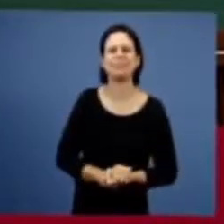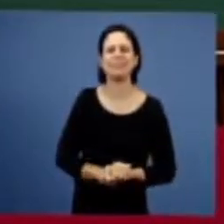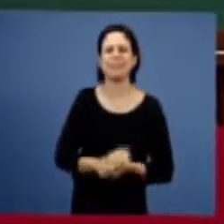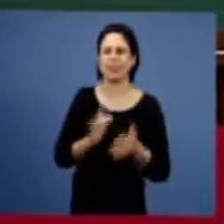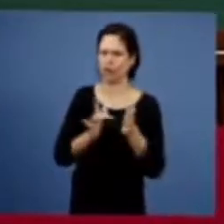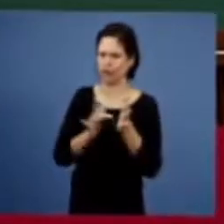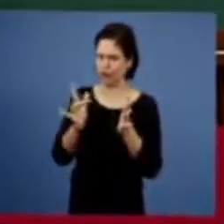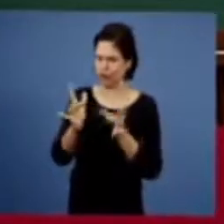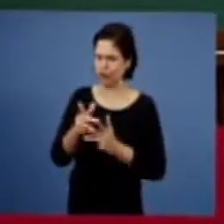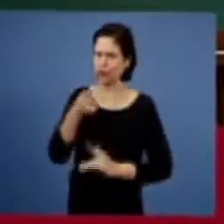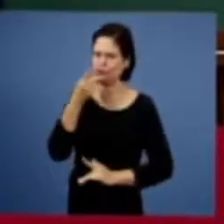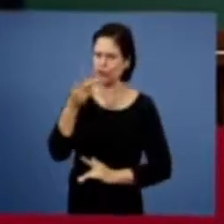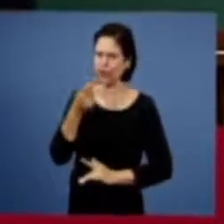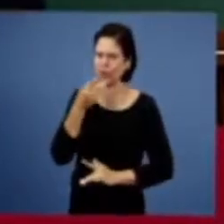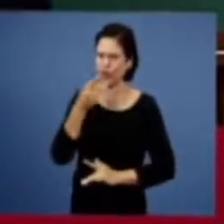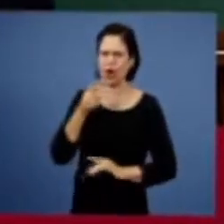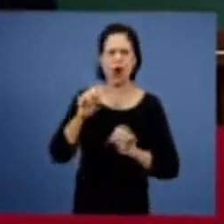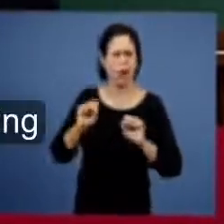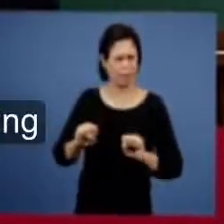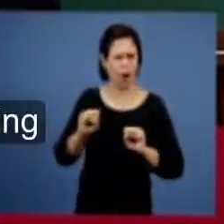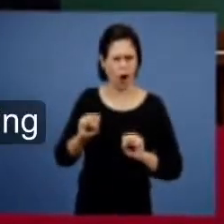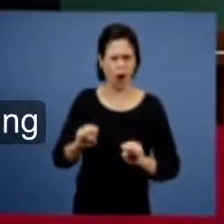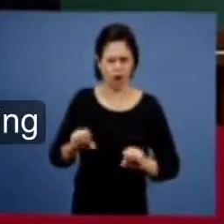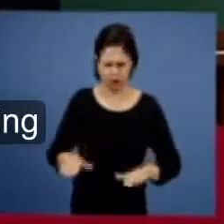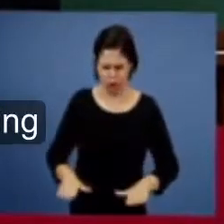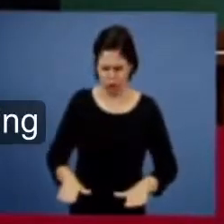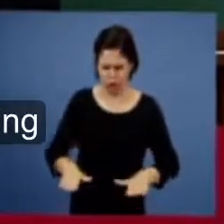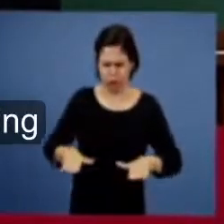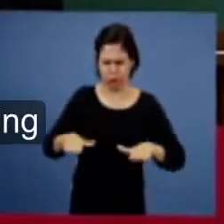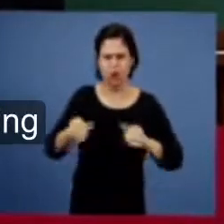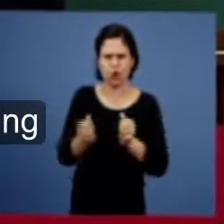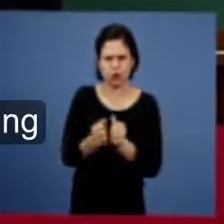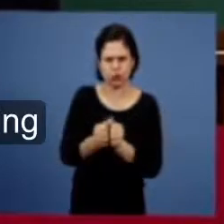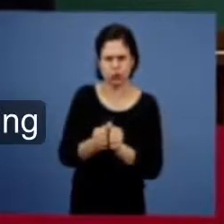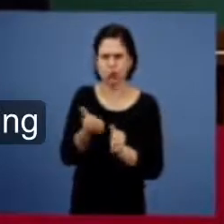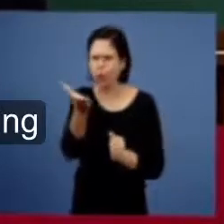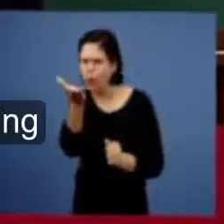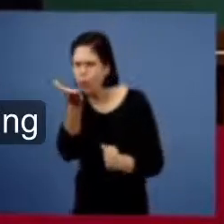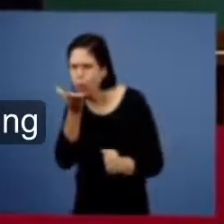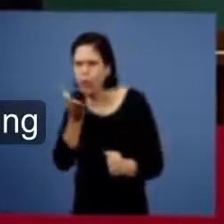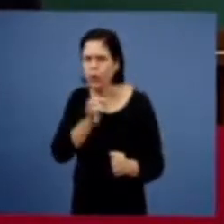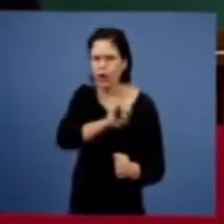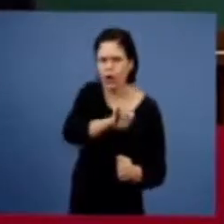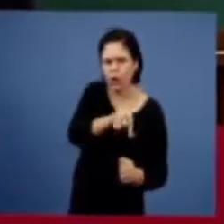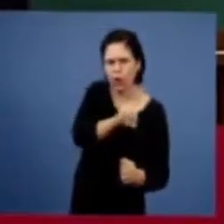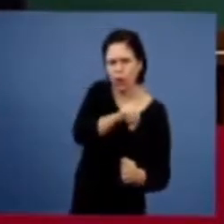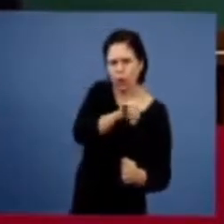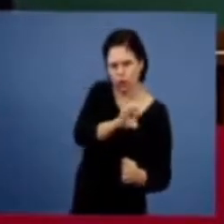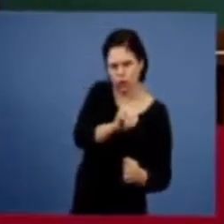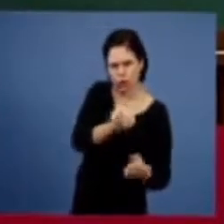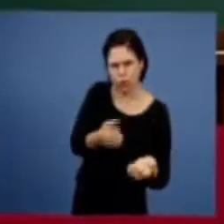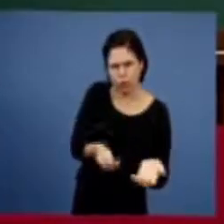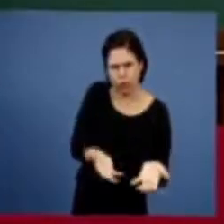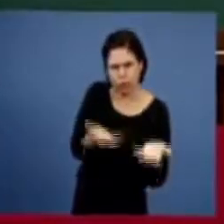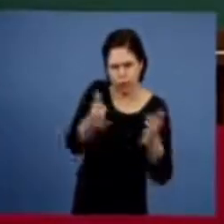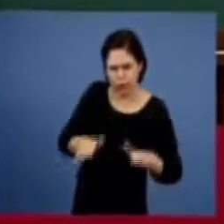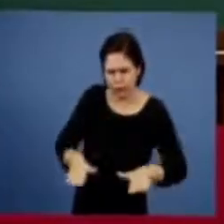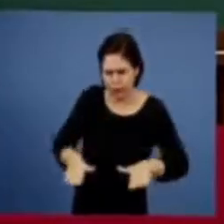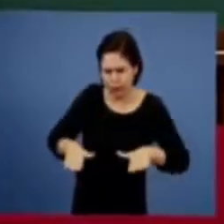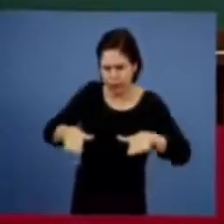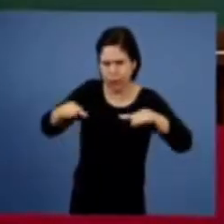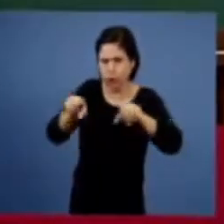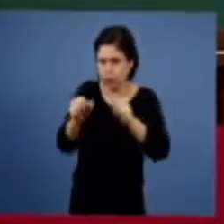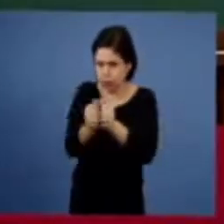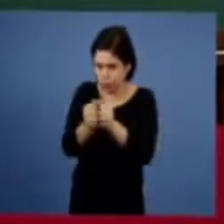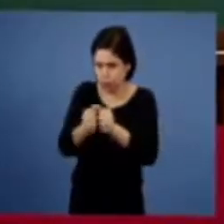Jesus diz na parábola, deixai crescer ambos juntos até a ceia, é o Senhor da parábola falando, e por ocasião da